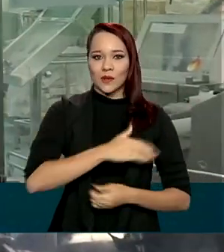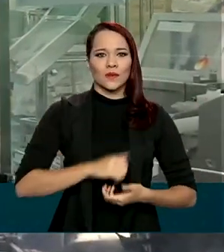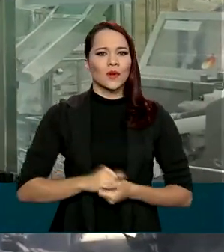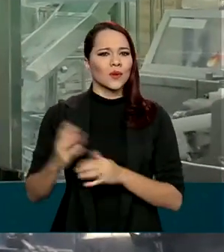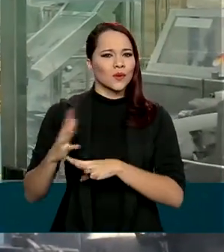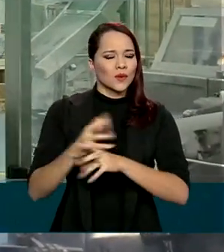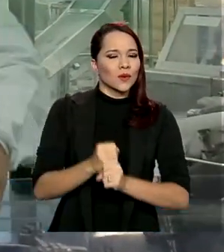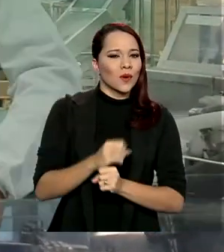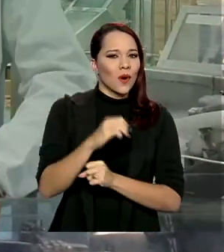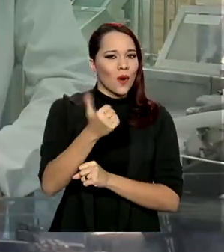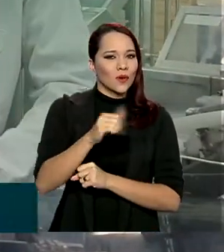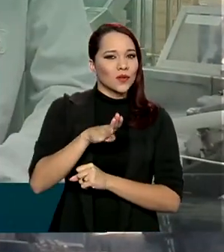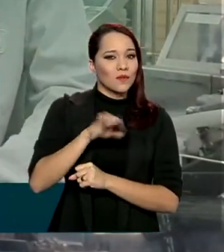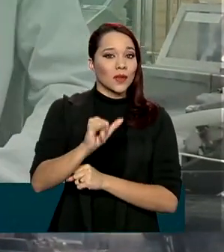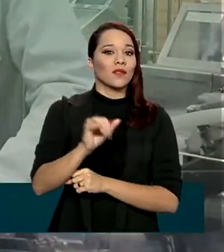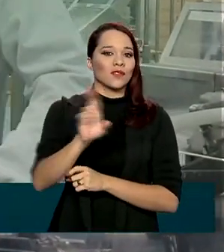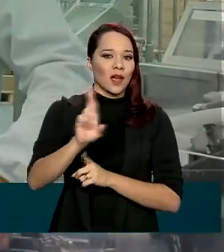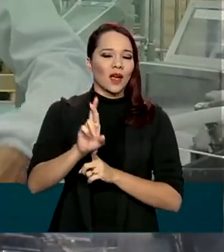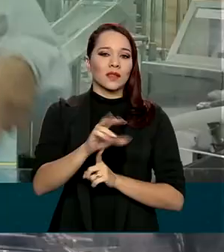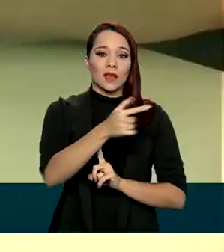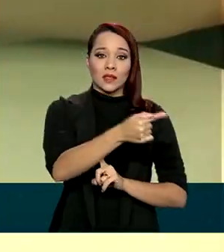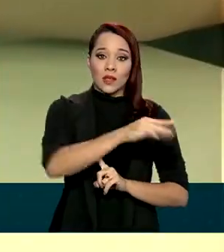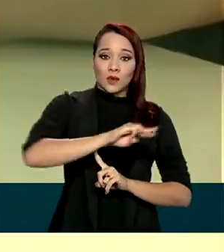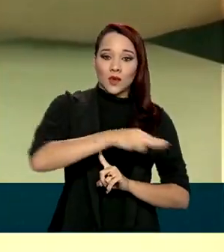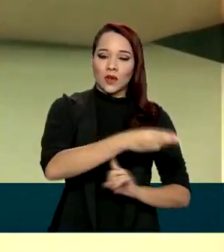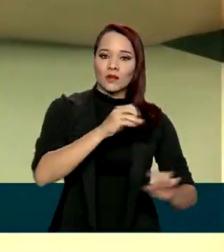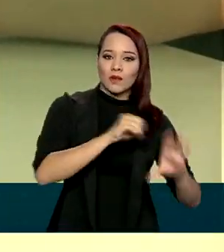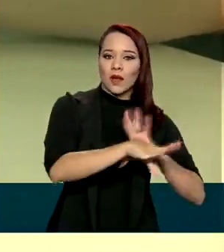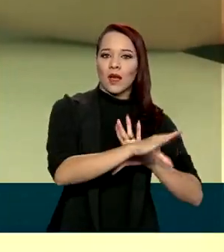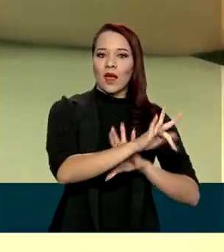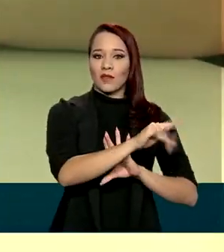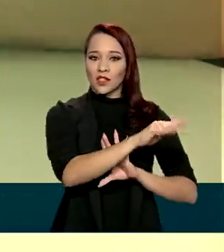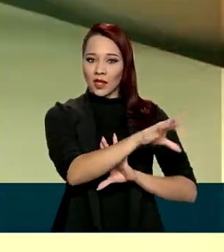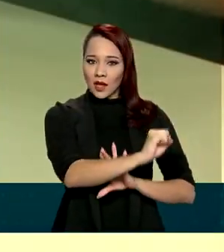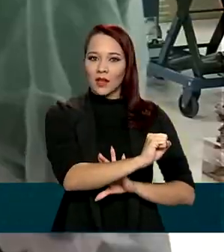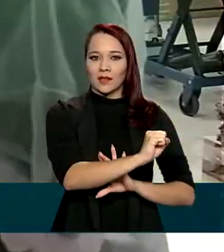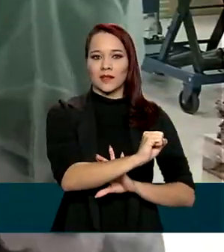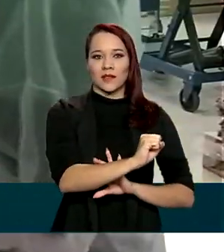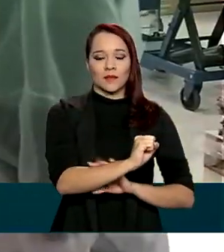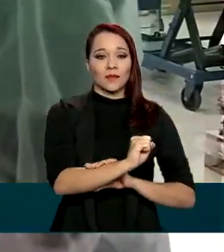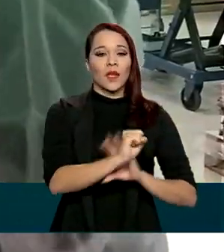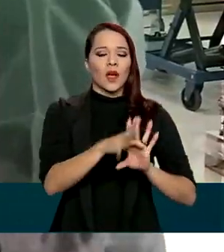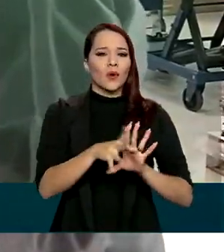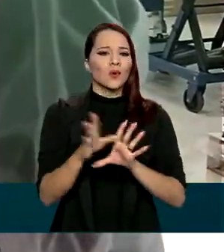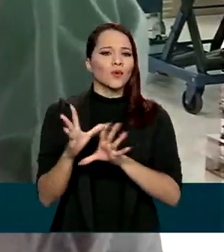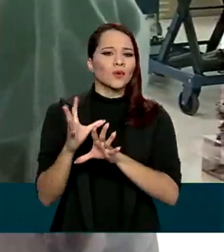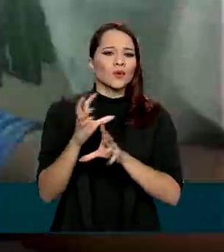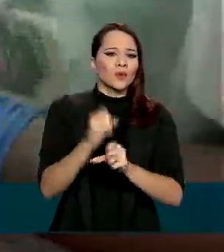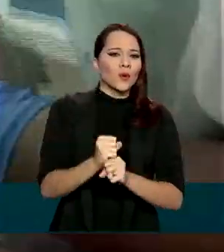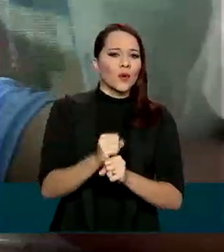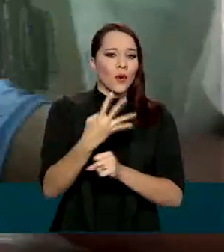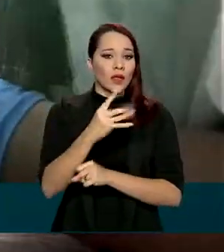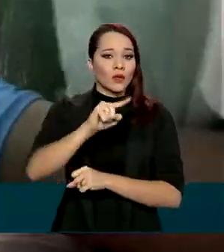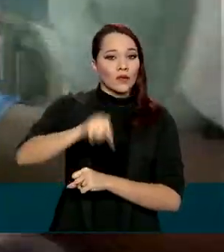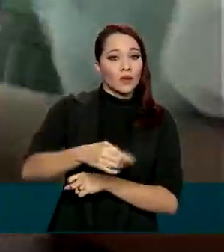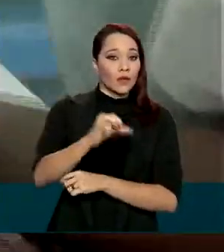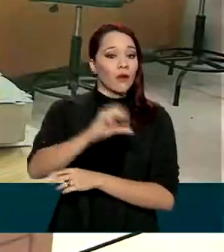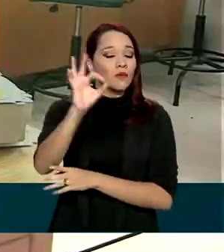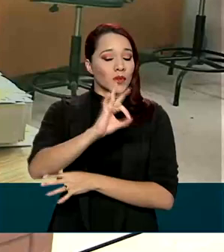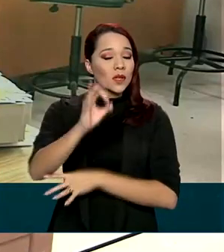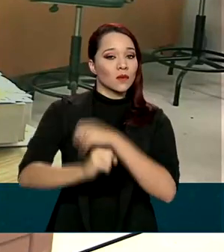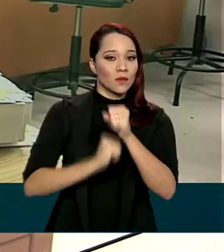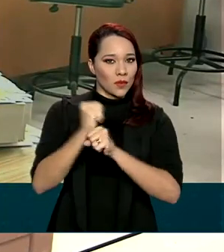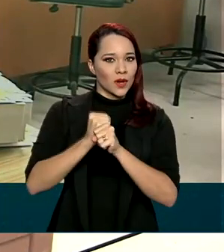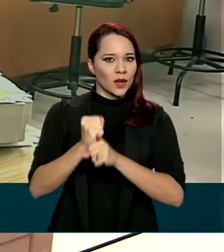bilhões,$ 7,5 bilhões vão para o saldo do FGTS dos trabalhadores. O rendimento ficará em 4,9% ao